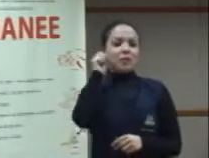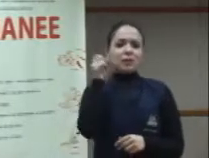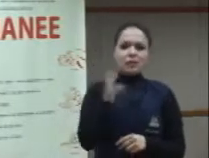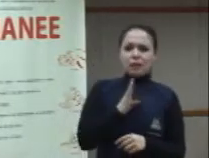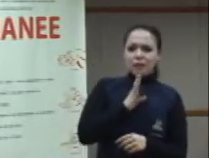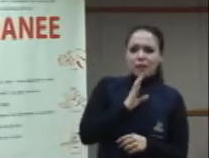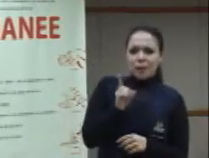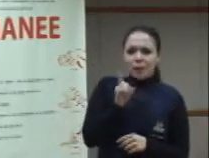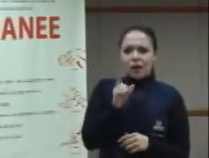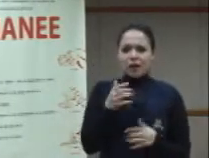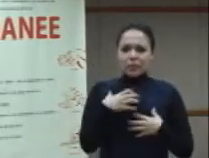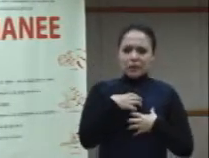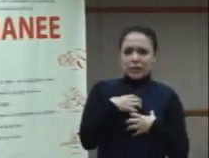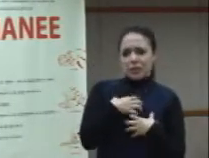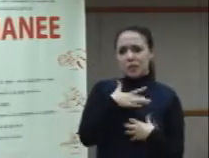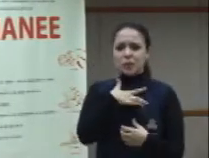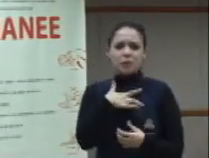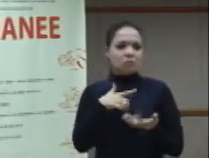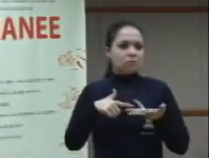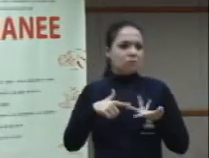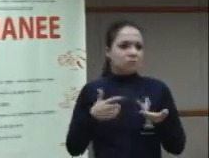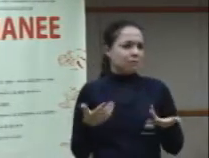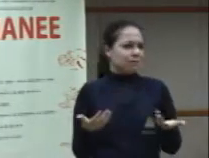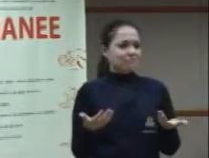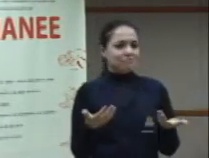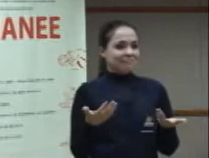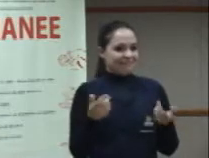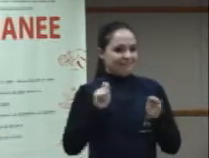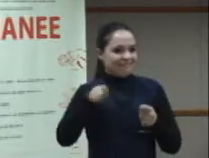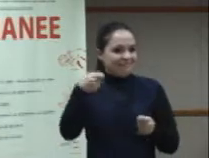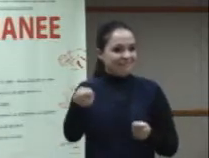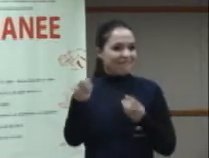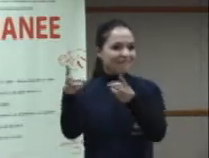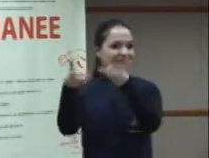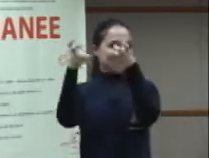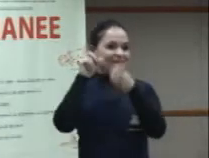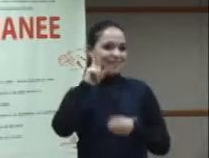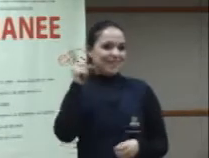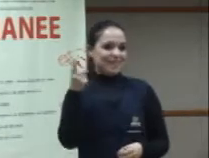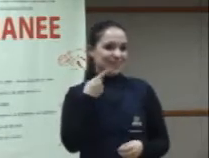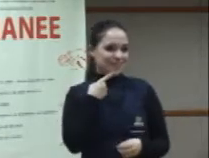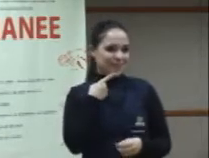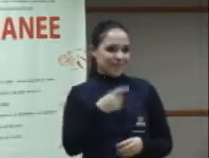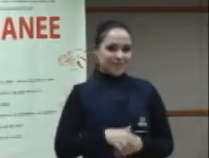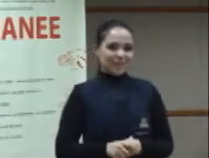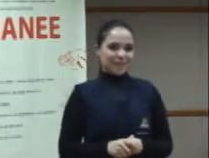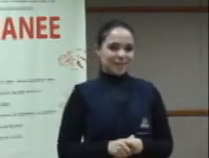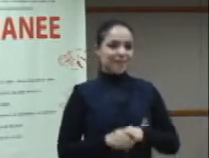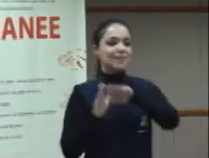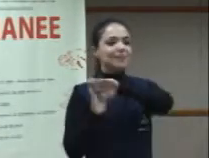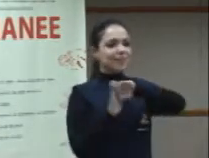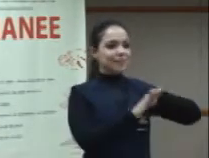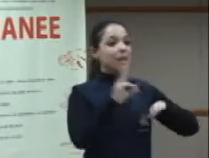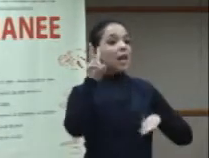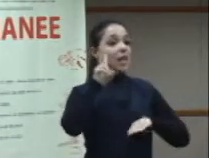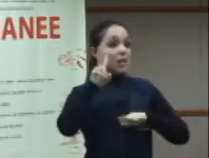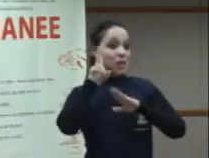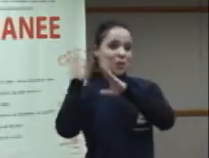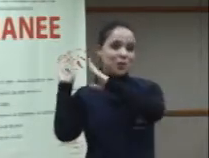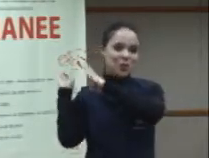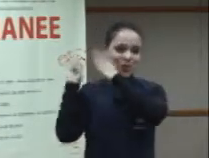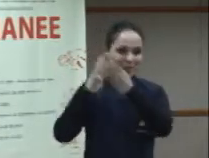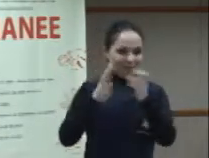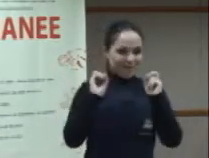e que não fazemos a escuta correta, talvez, dessas pessoas. continuando então, saindo da história. Então,